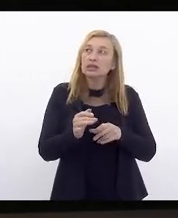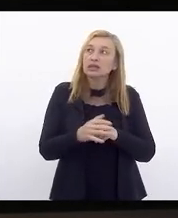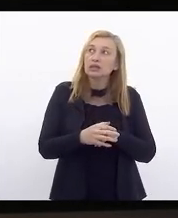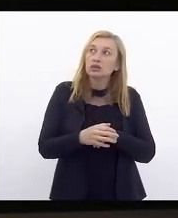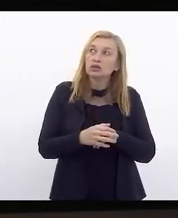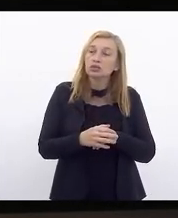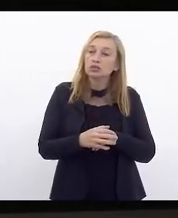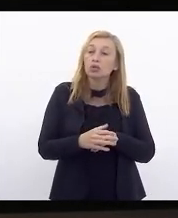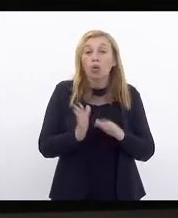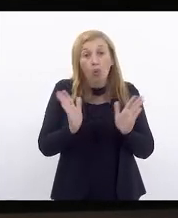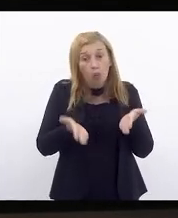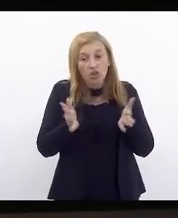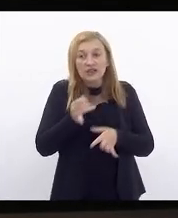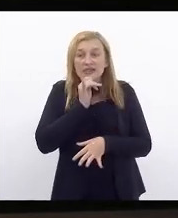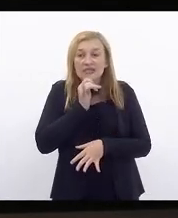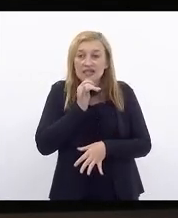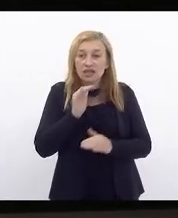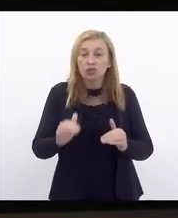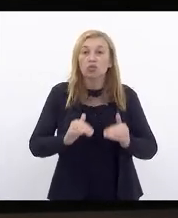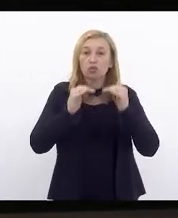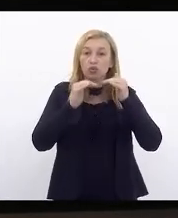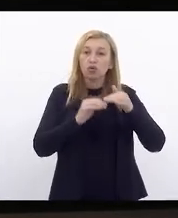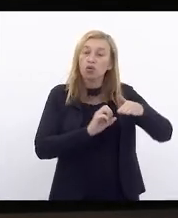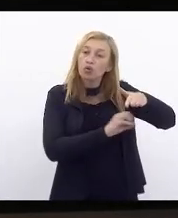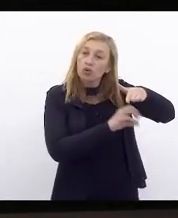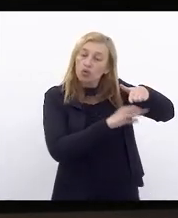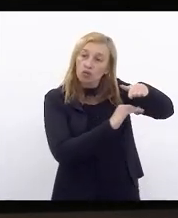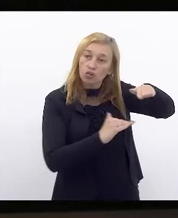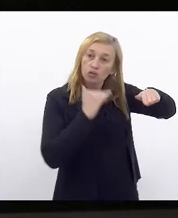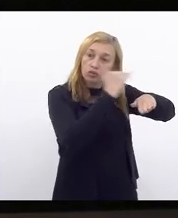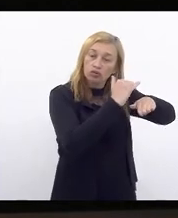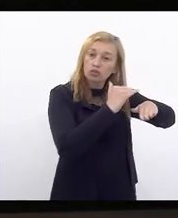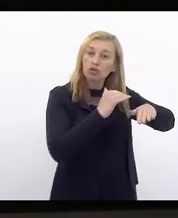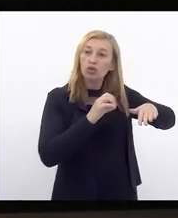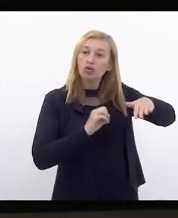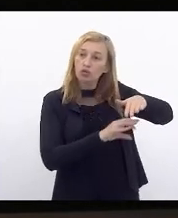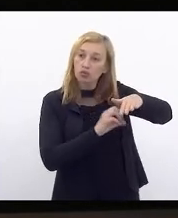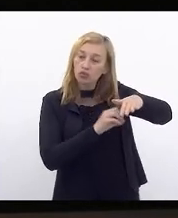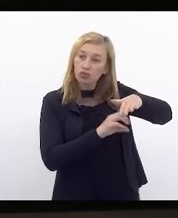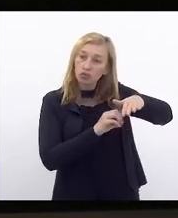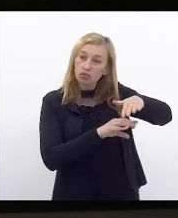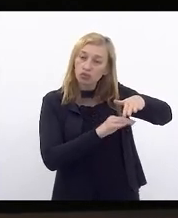hoje, por exemplo, fundo soberano, fundo de investimentos.